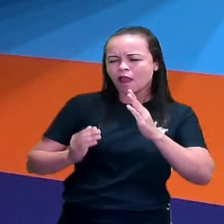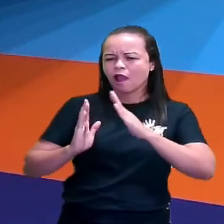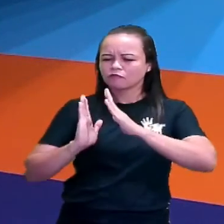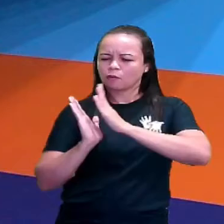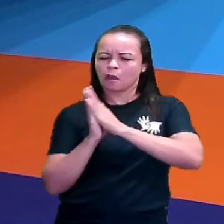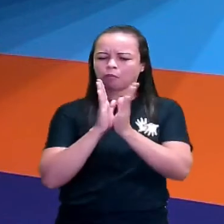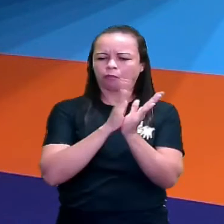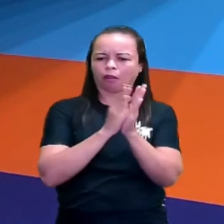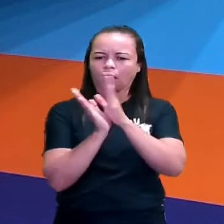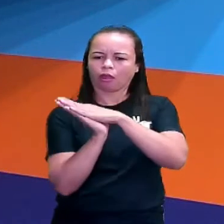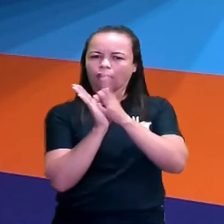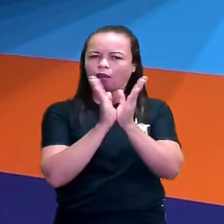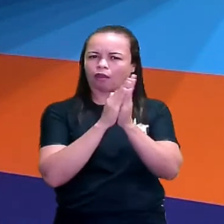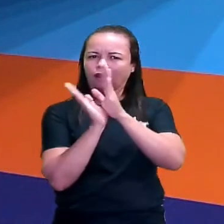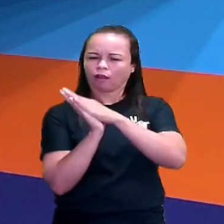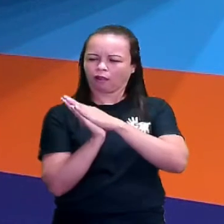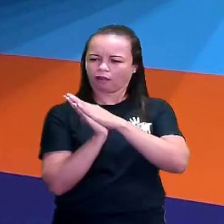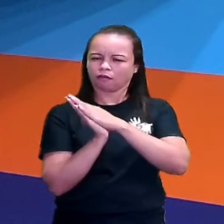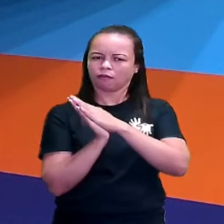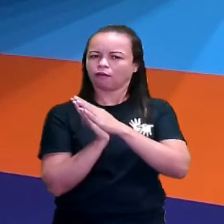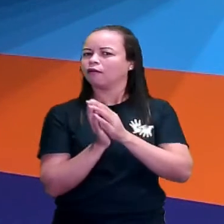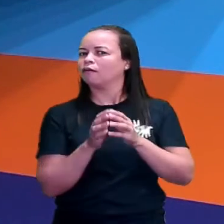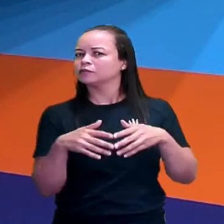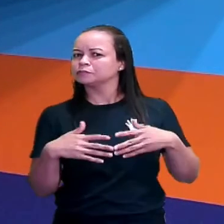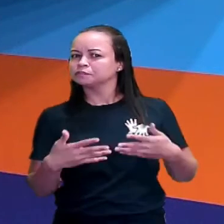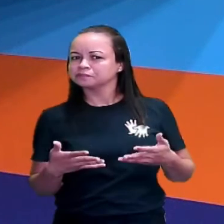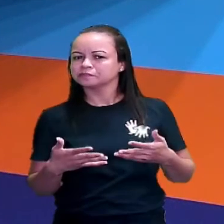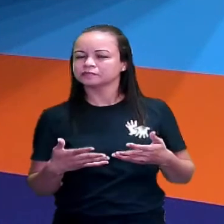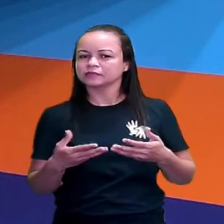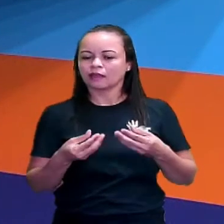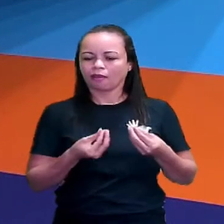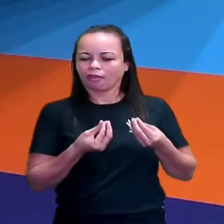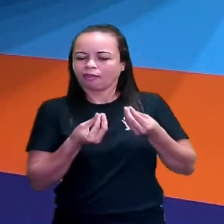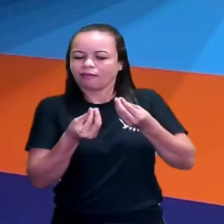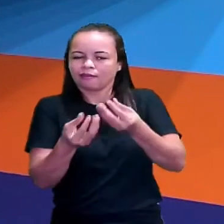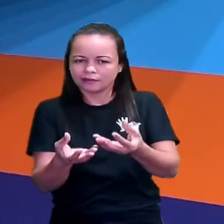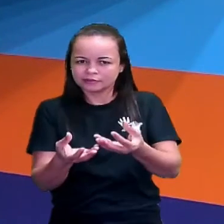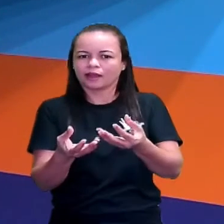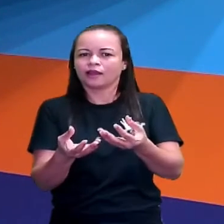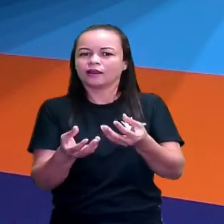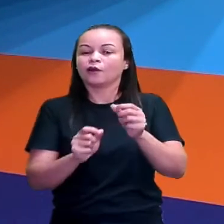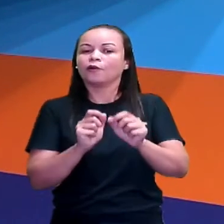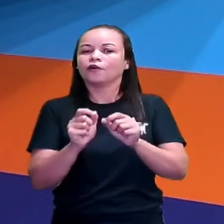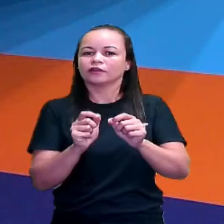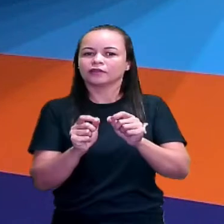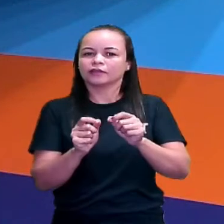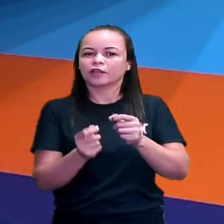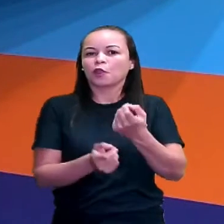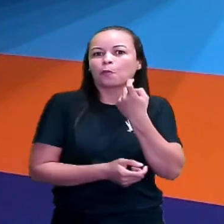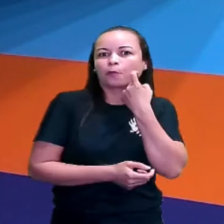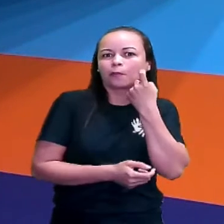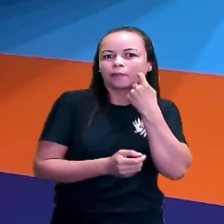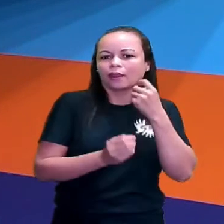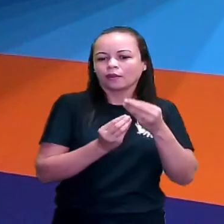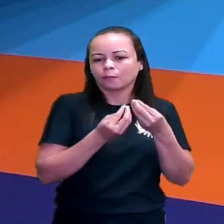palminha? É dar a ela uma sardinha.